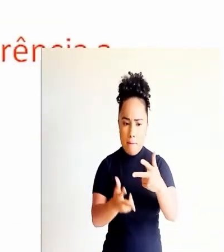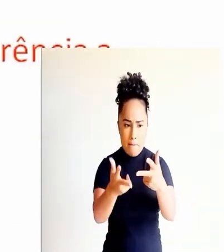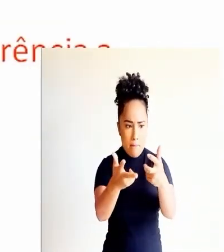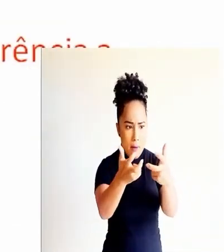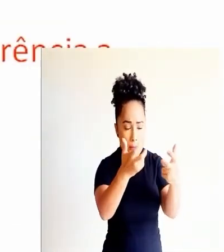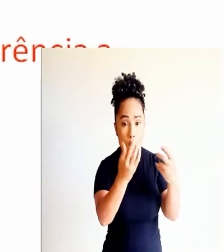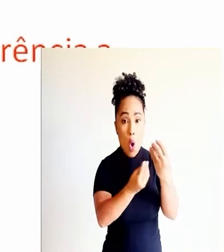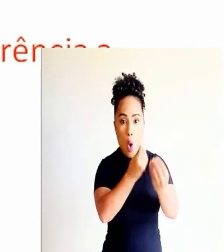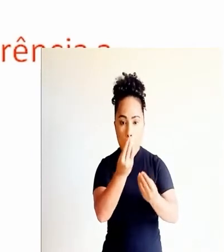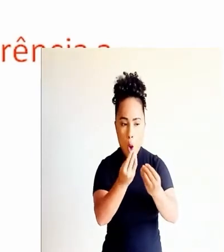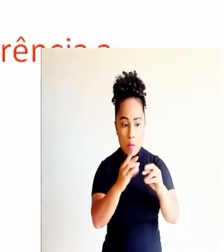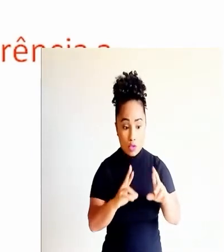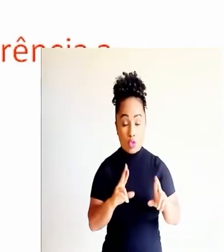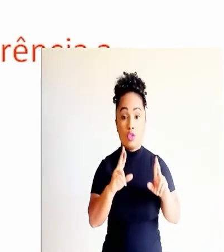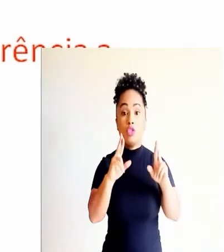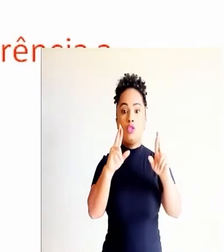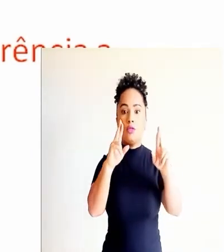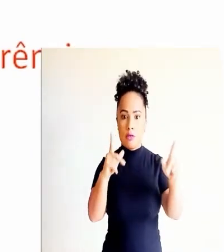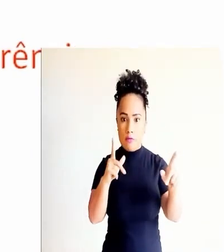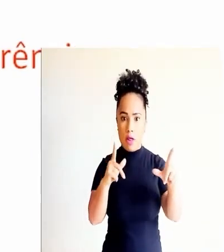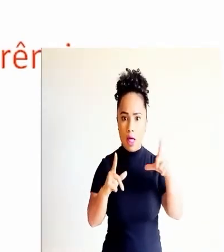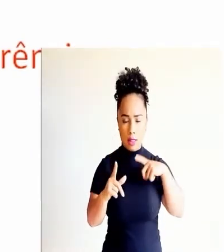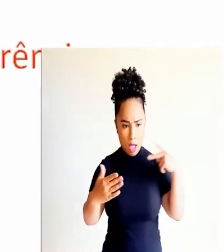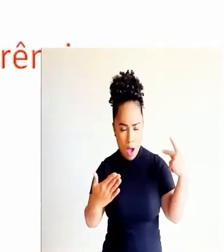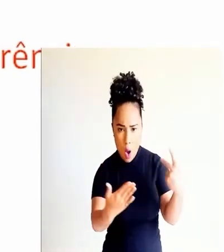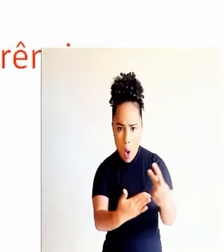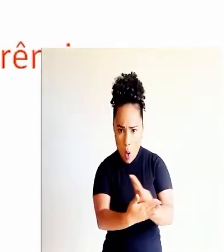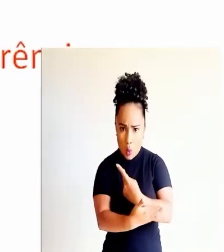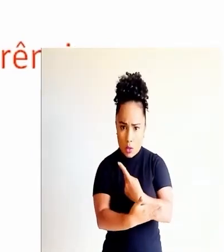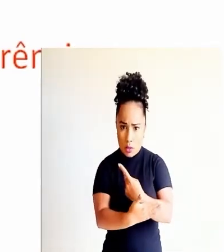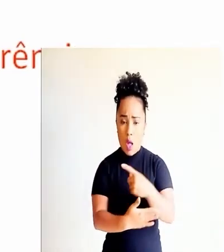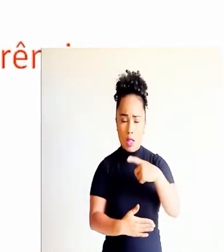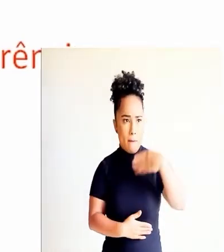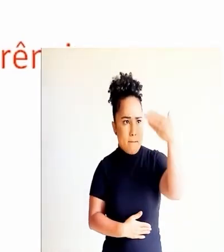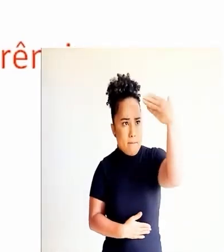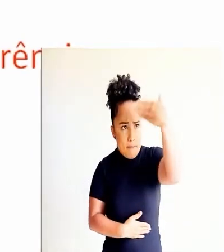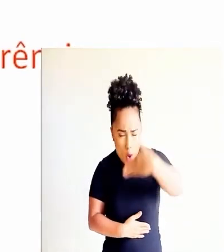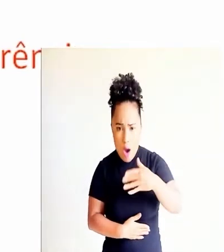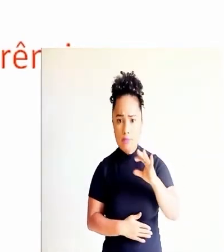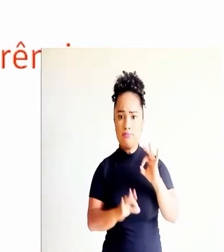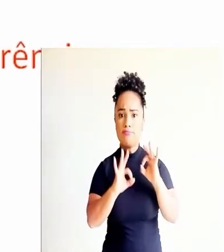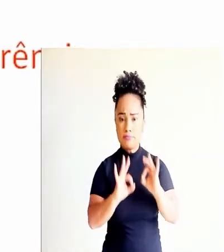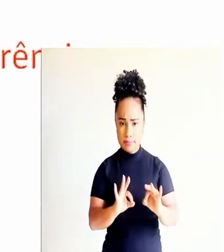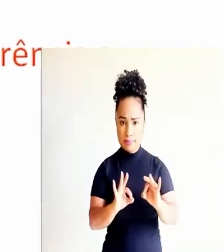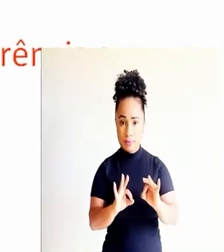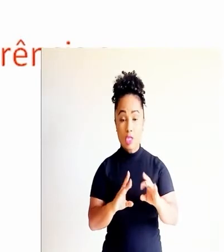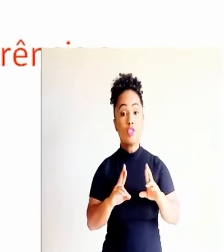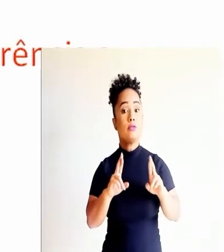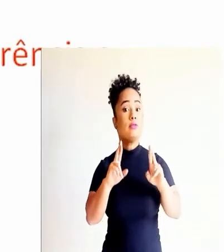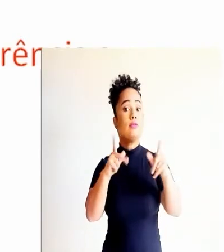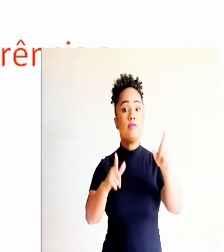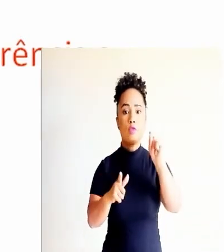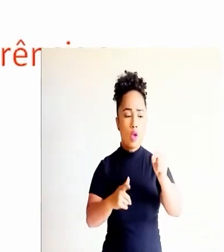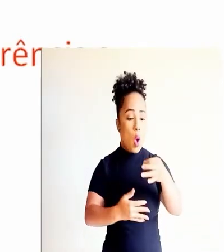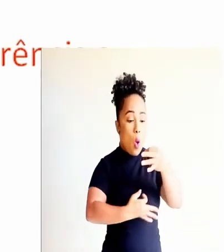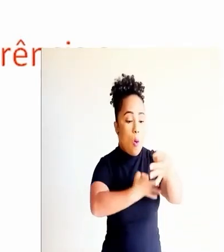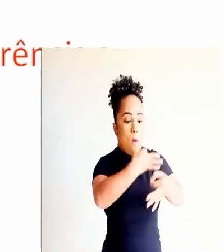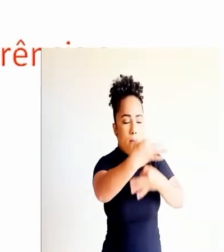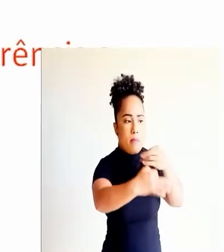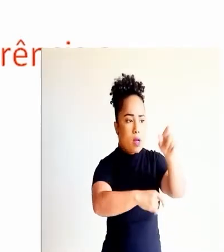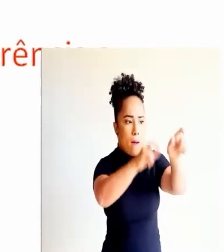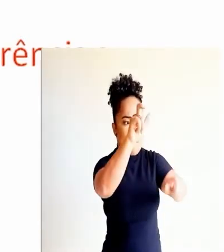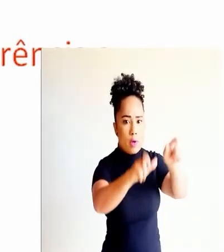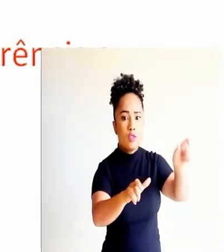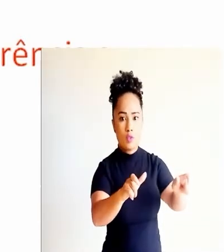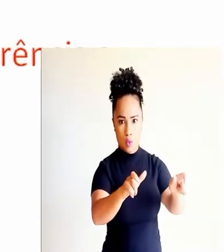Distinguir, diferenciar o fato, um acontecimento, é uma realidade que pode ser comprovada, de uma opinião, que é um